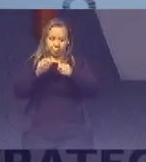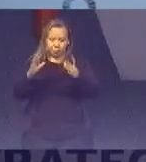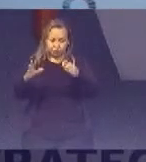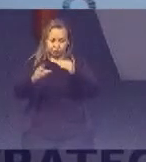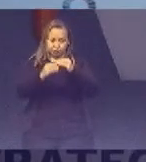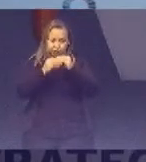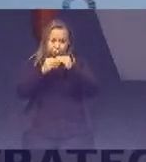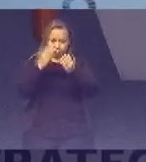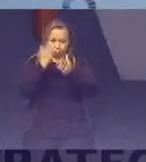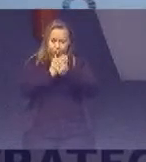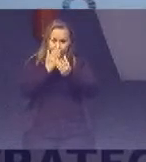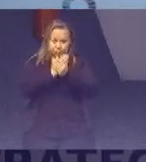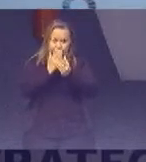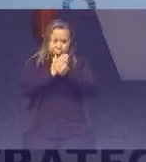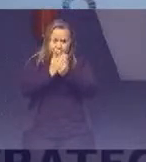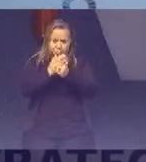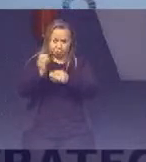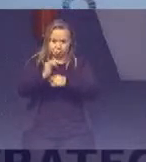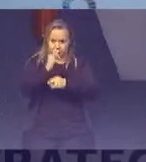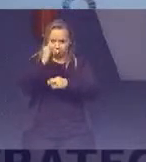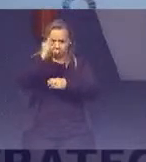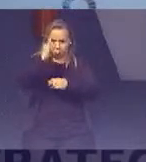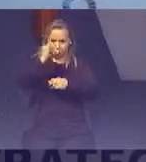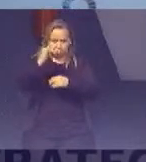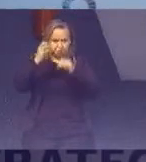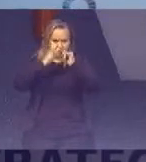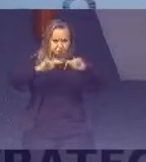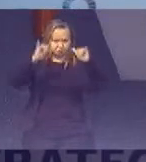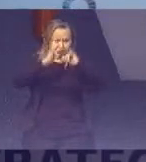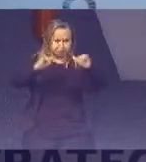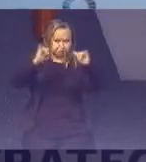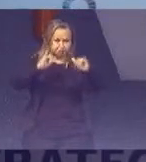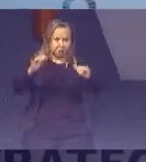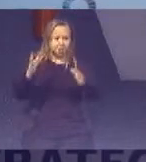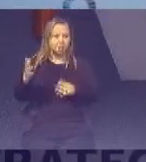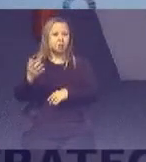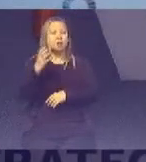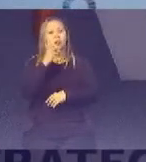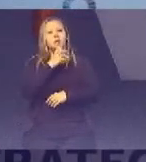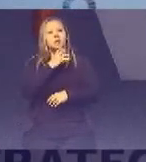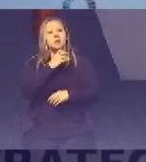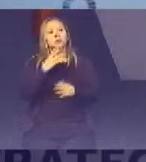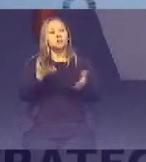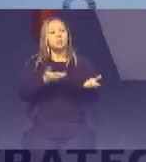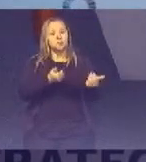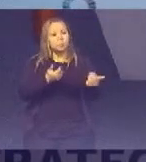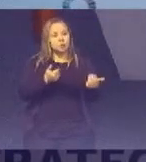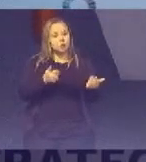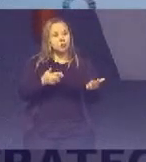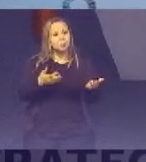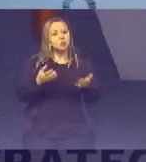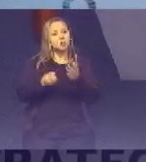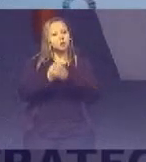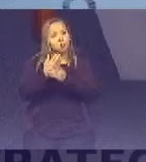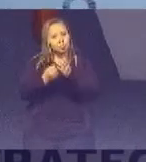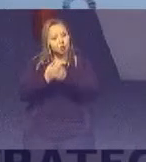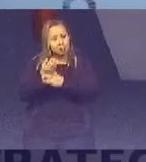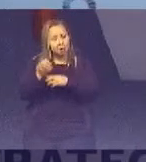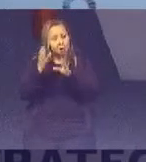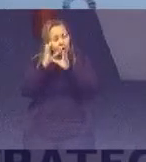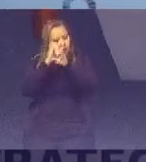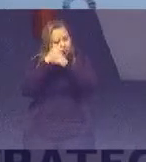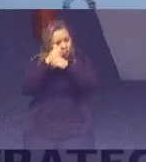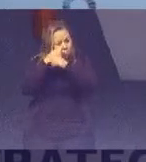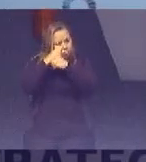Das ações De grande repercussão Recentemente Foi criado O observatório Observatório Pelo CNJ E